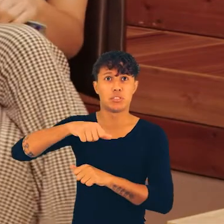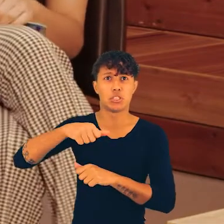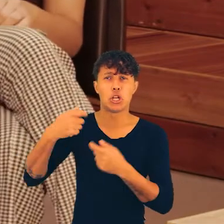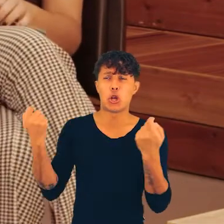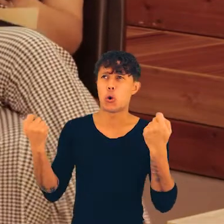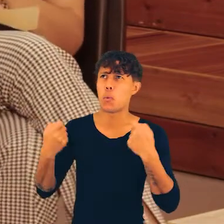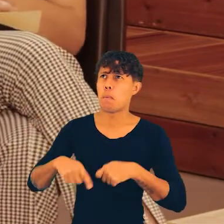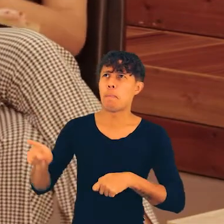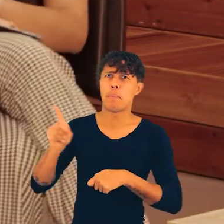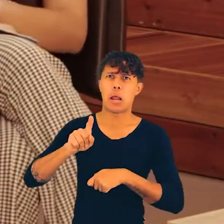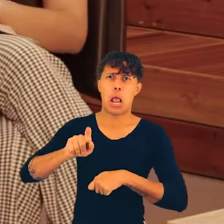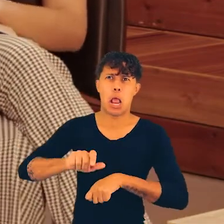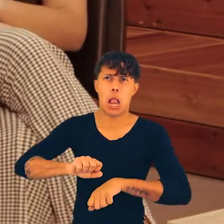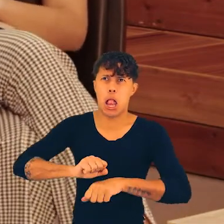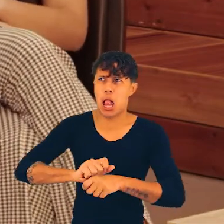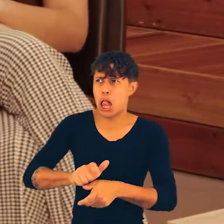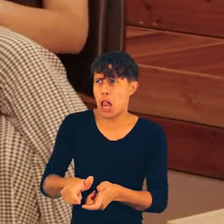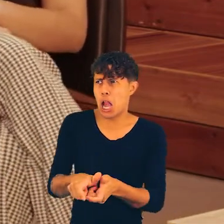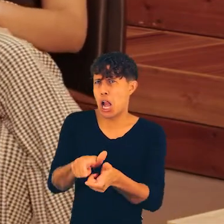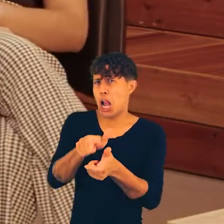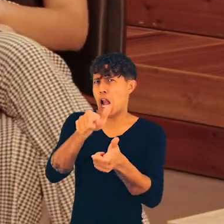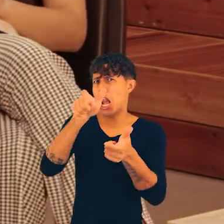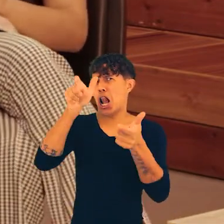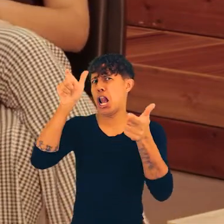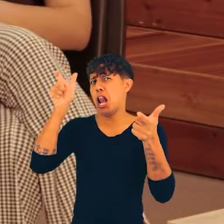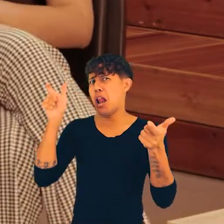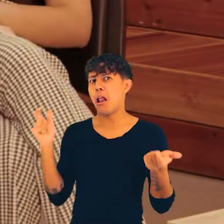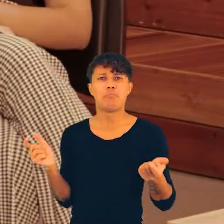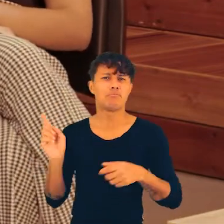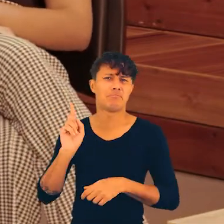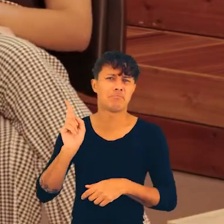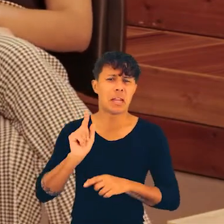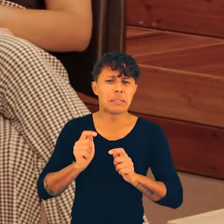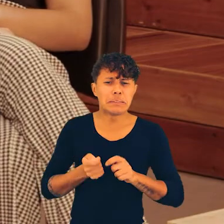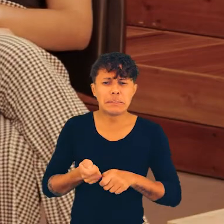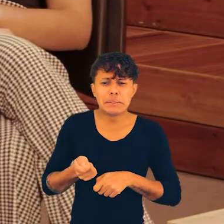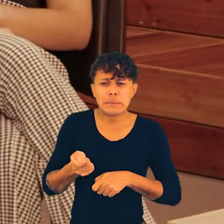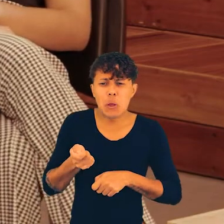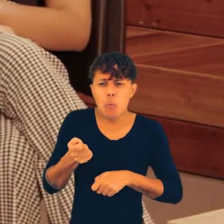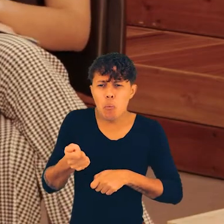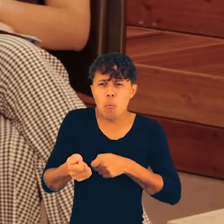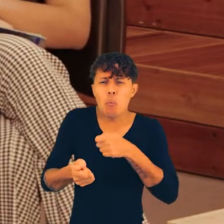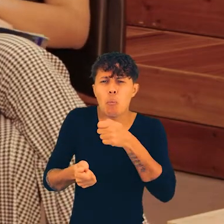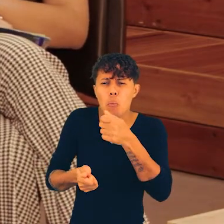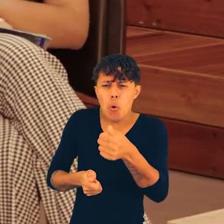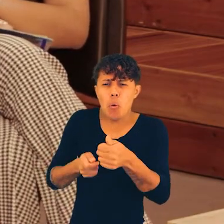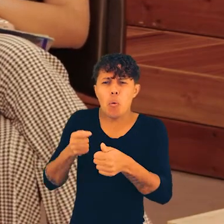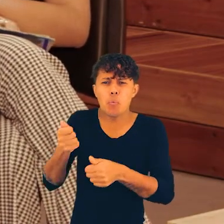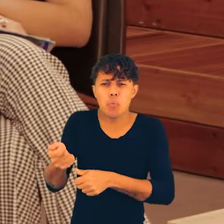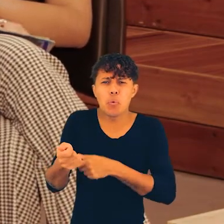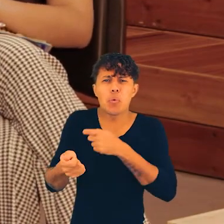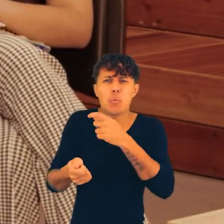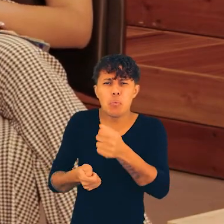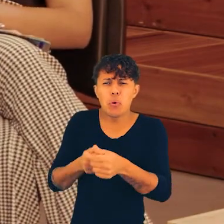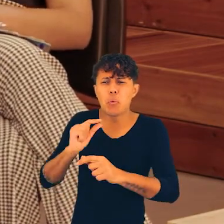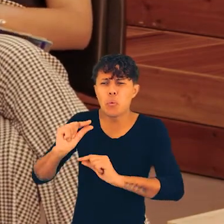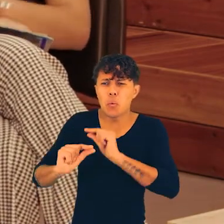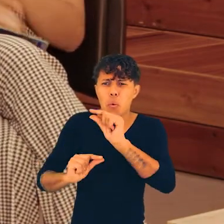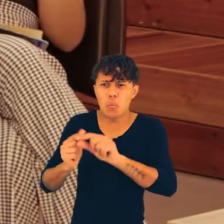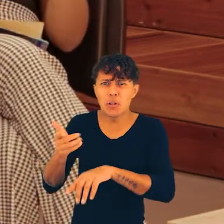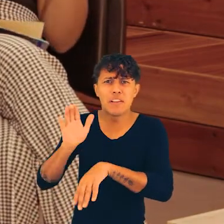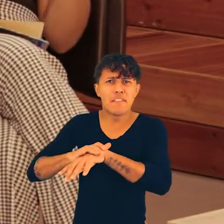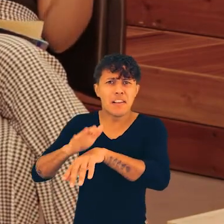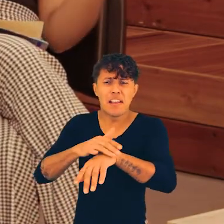para transformar o mundo, você não precisa fazer coisa gigantesca, sabe? Tipo, se você se transformar um pouco,